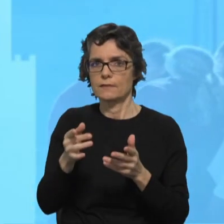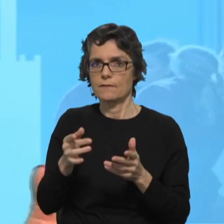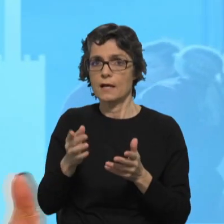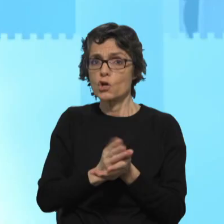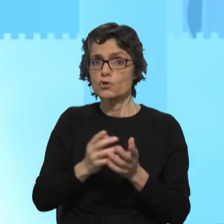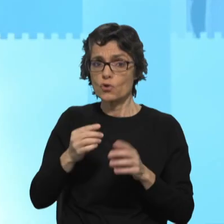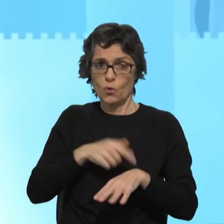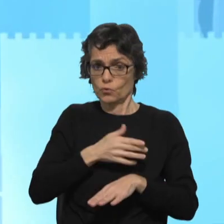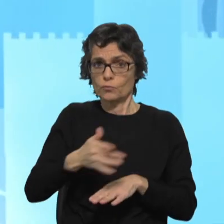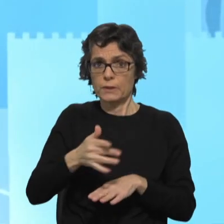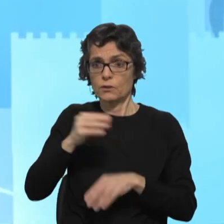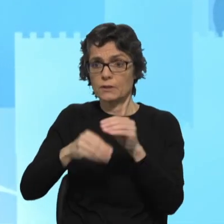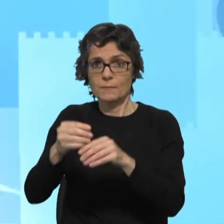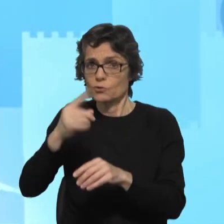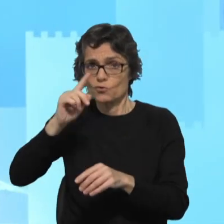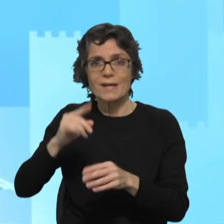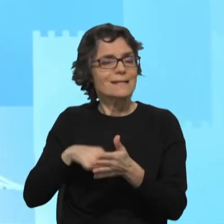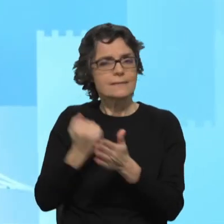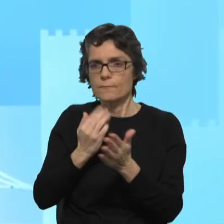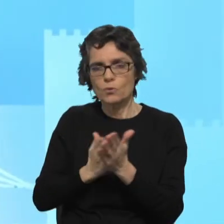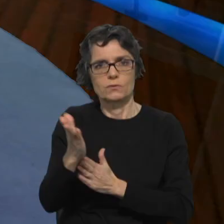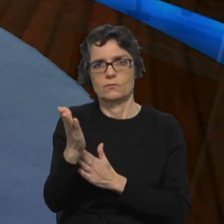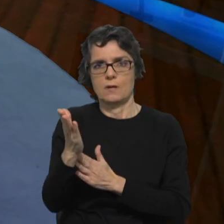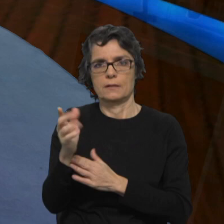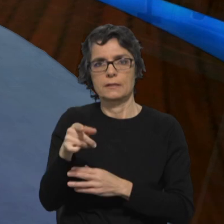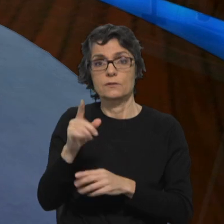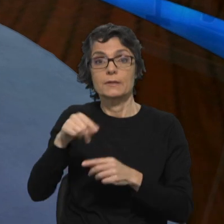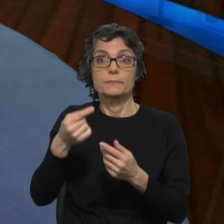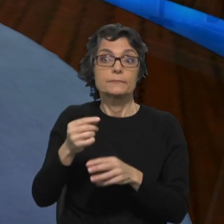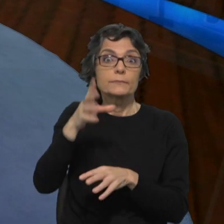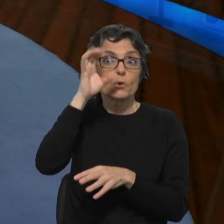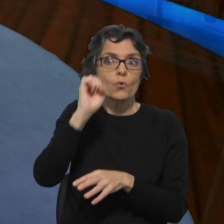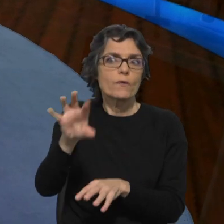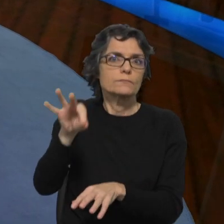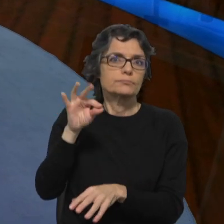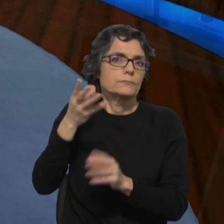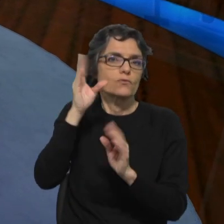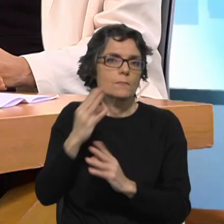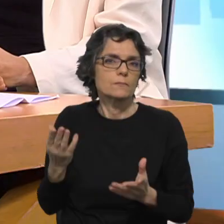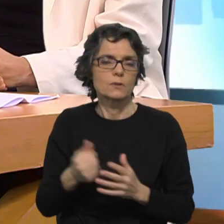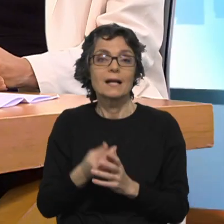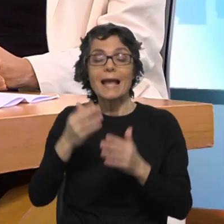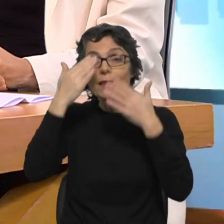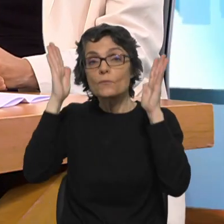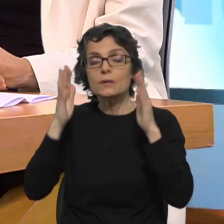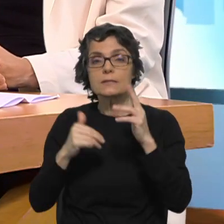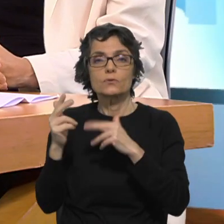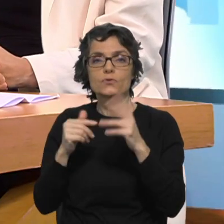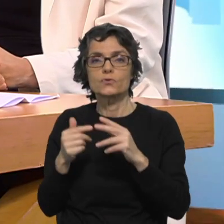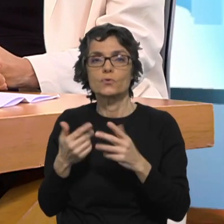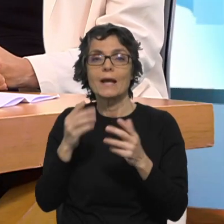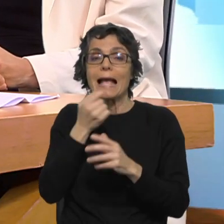vai sair um vencedor ou vai sair um governo. Não sabemos. Esperemos, Mas a democracia constrói-se com todos, não é? Nessa